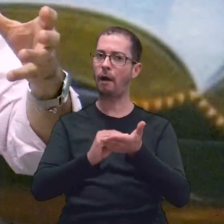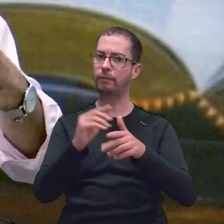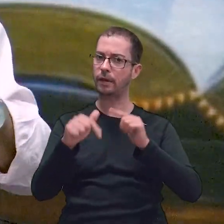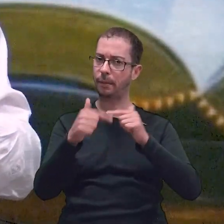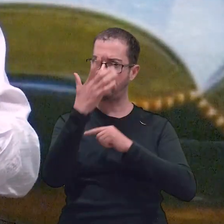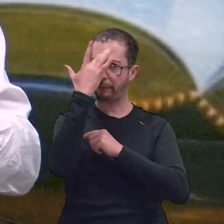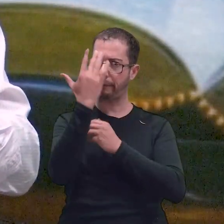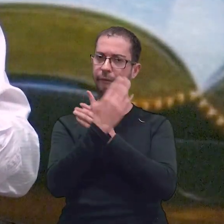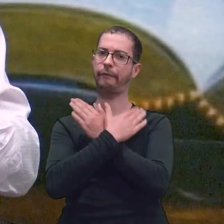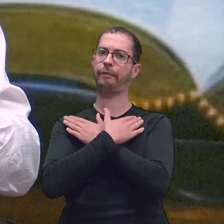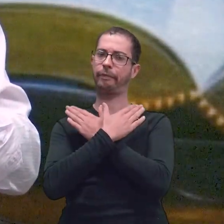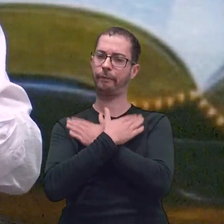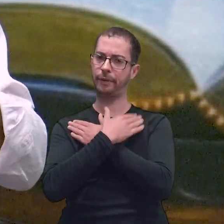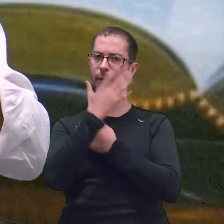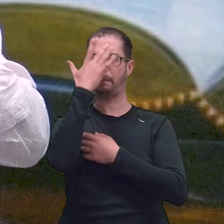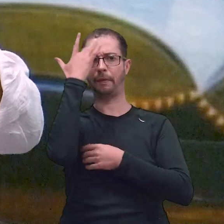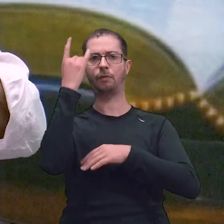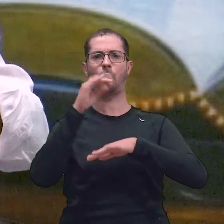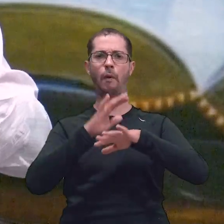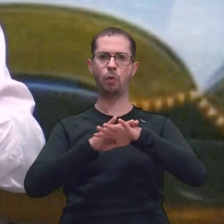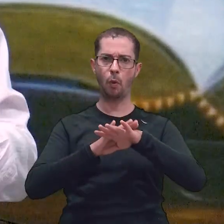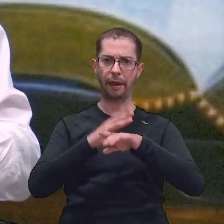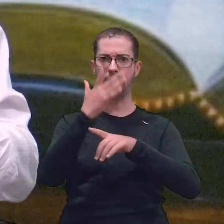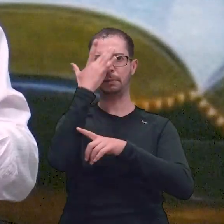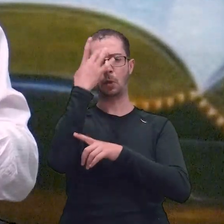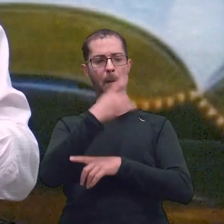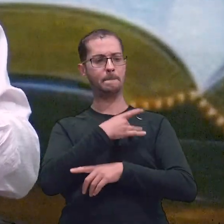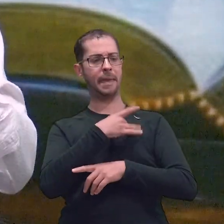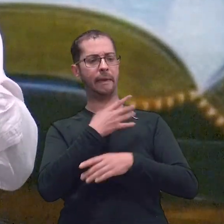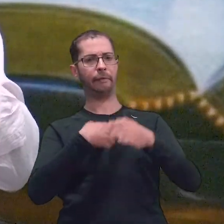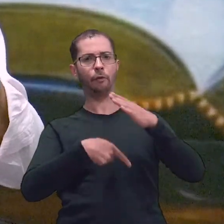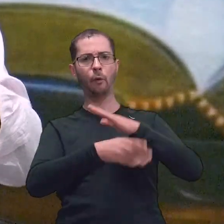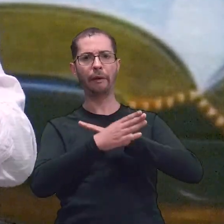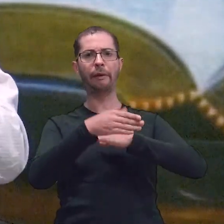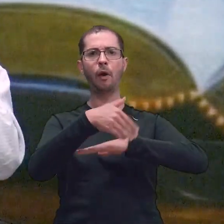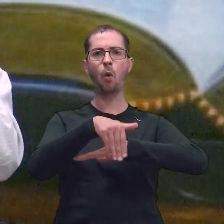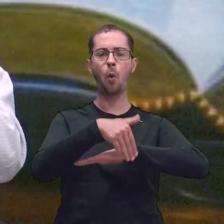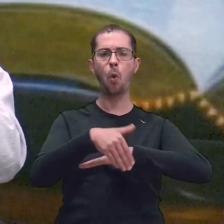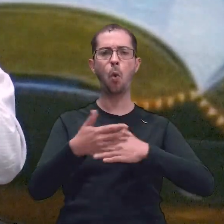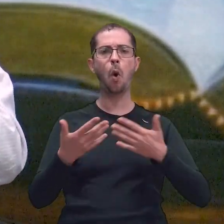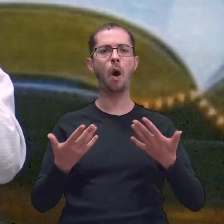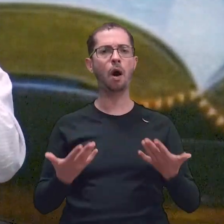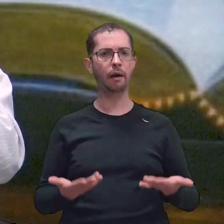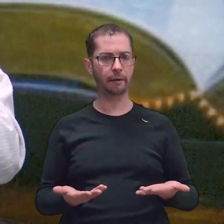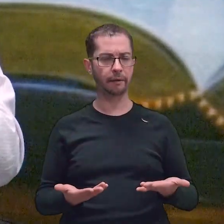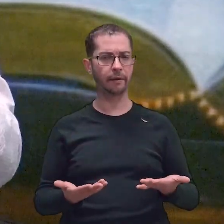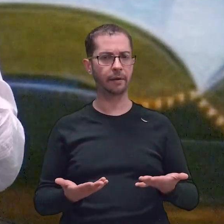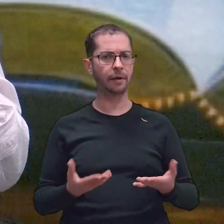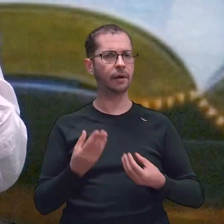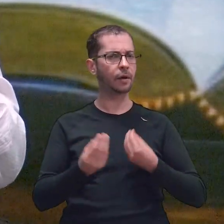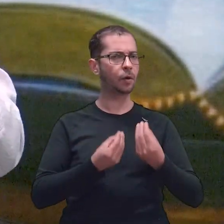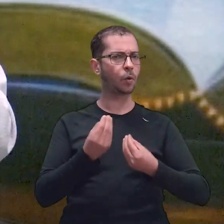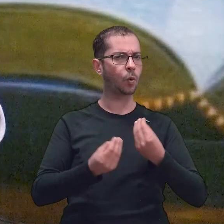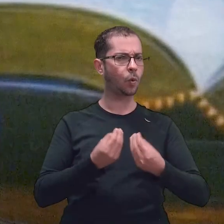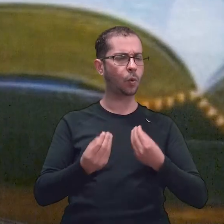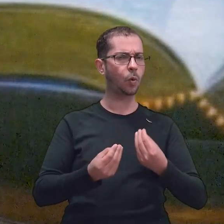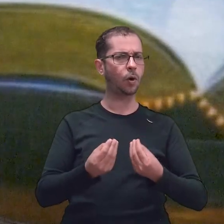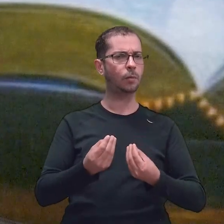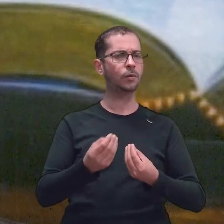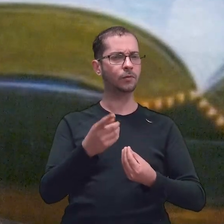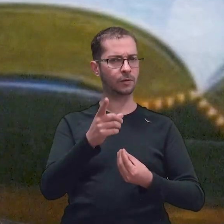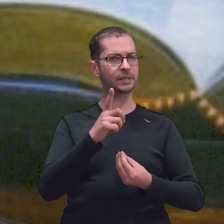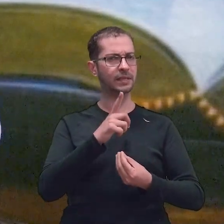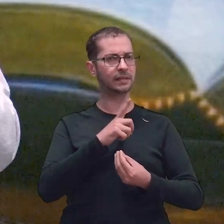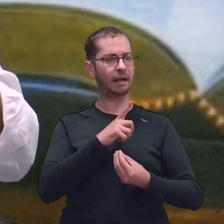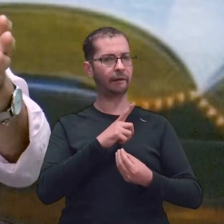pessoas doentes, né? Pessoas com medo de sair na rua. Agora, onde é que nós temos a andar? Será que nós estamos andando segundo o